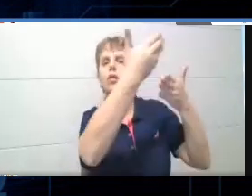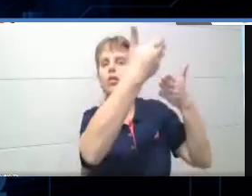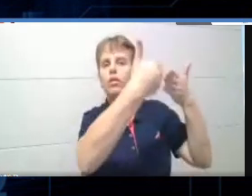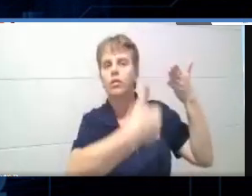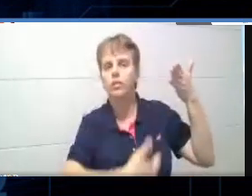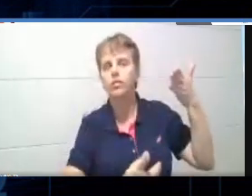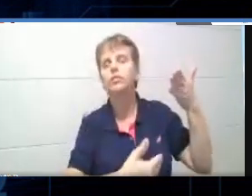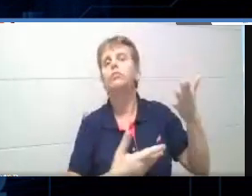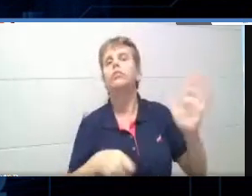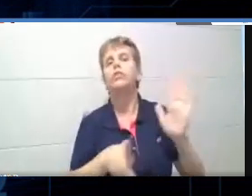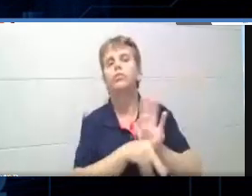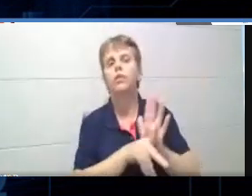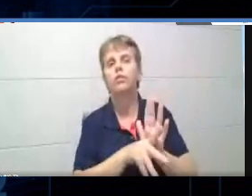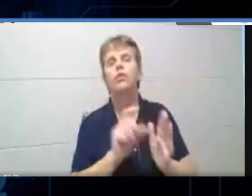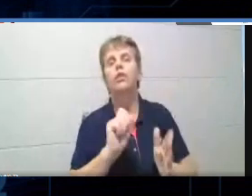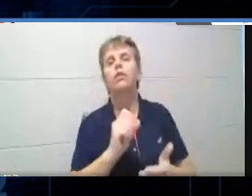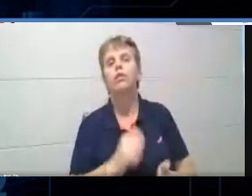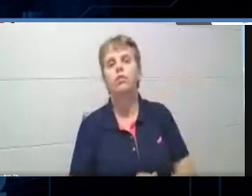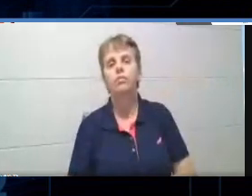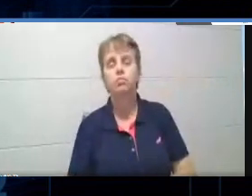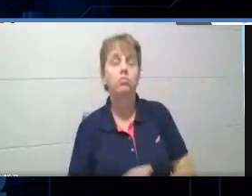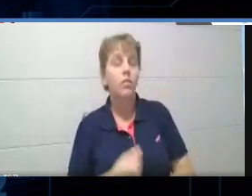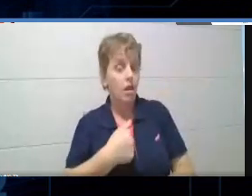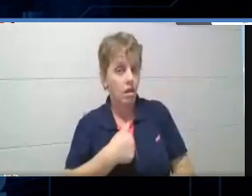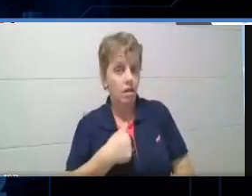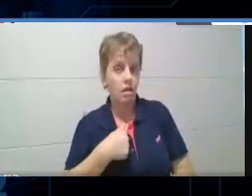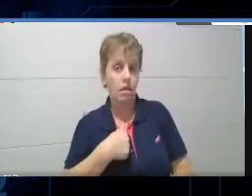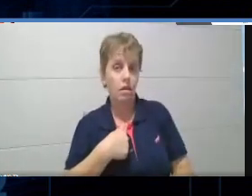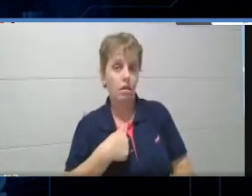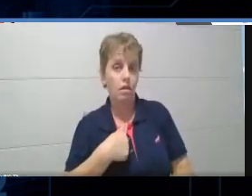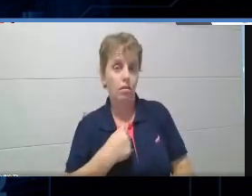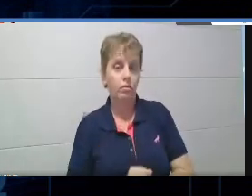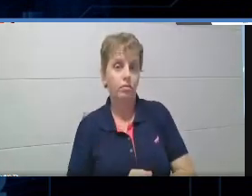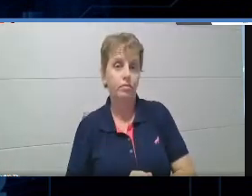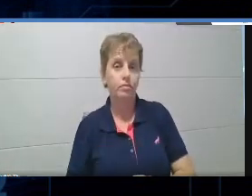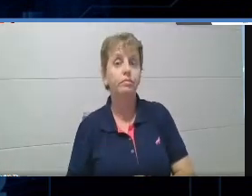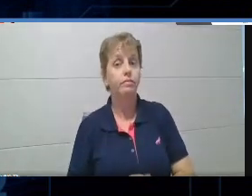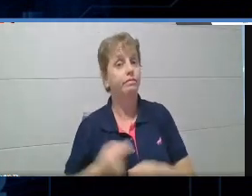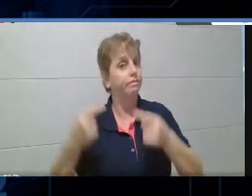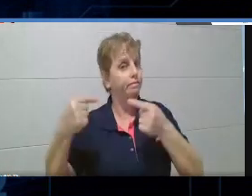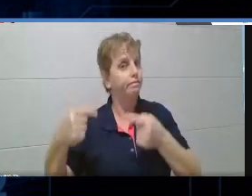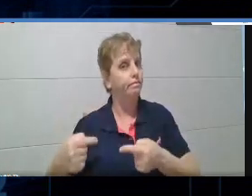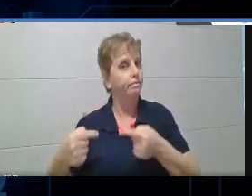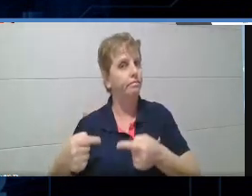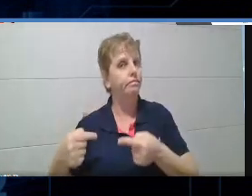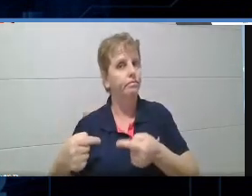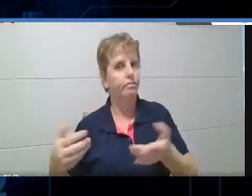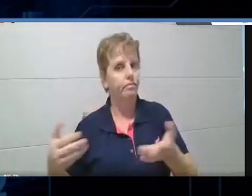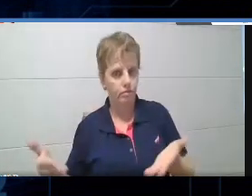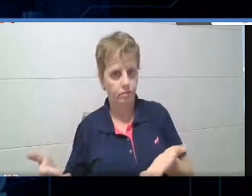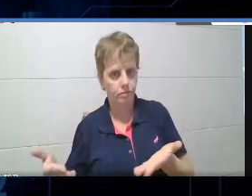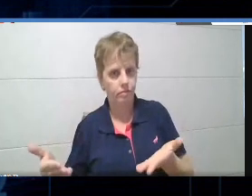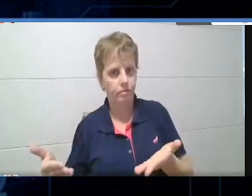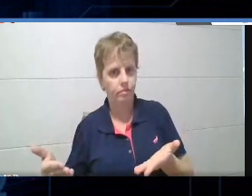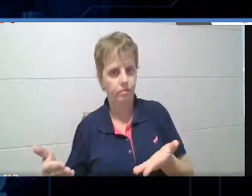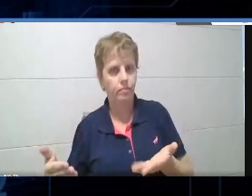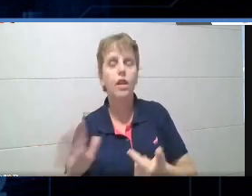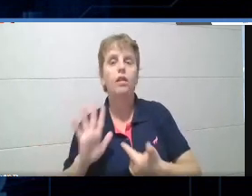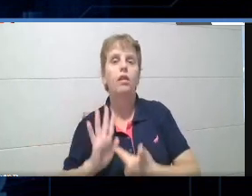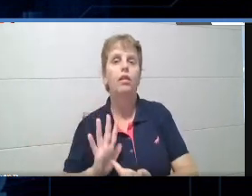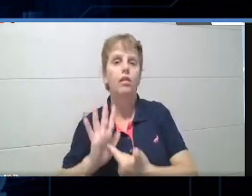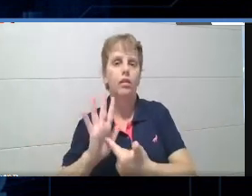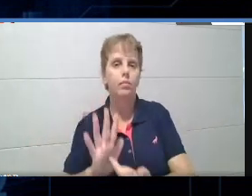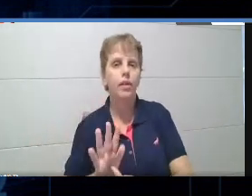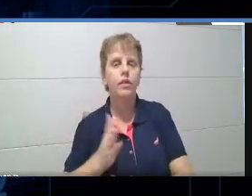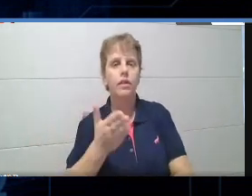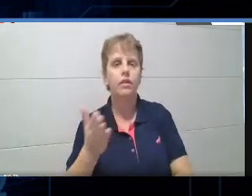nosso encontro, né, então eu me propus aqui, desafiadoramente, digamos assim, a trazer pra você